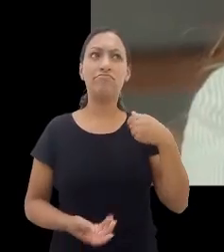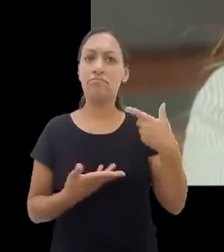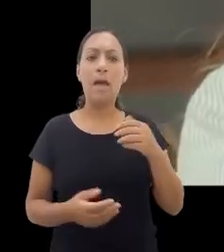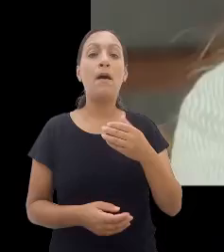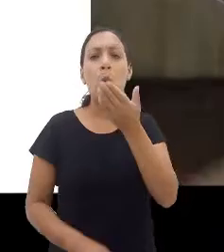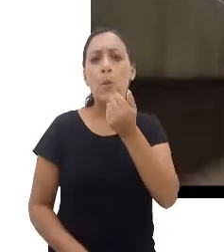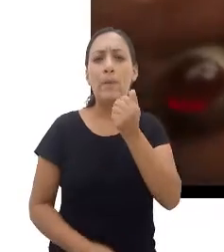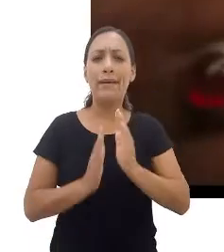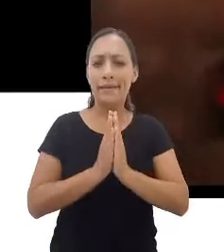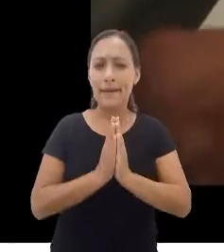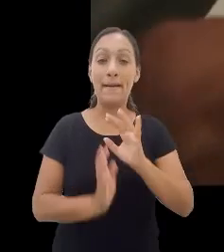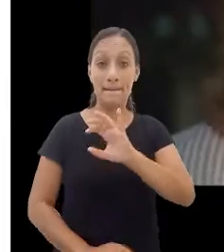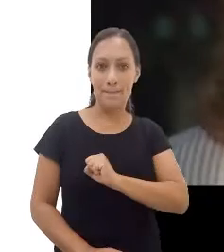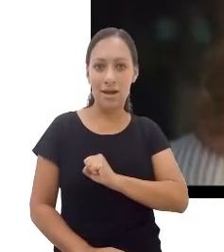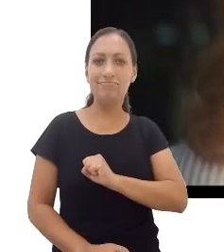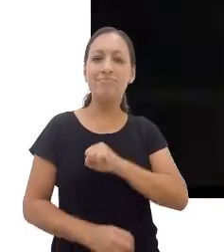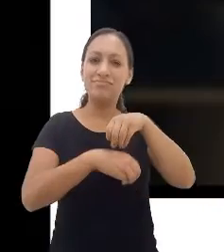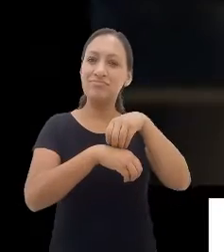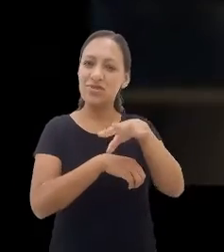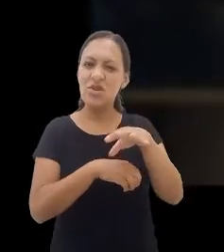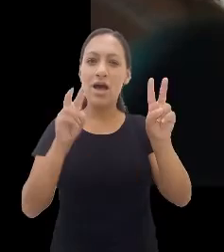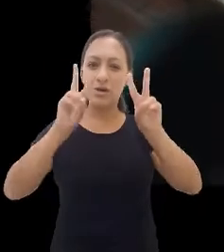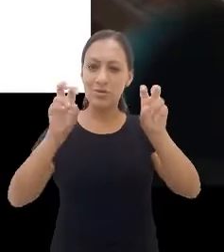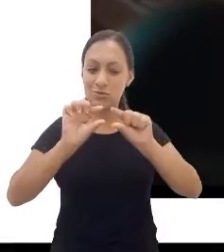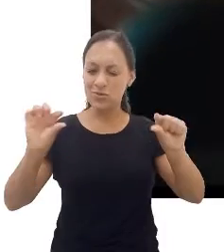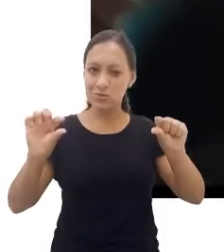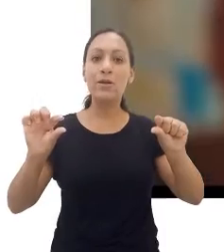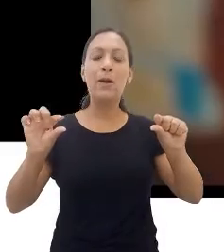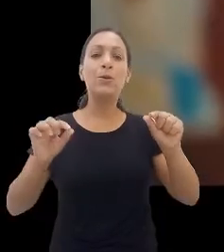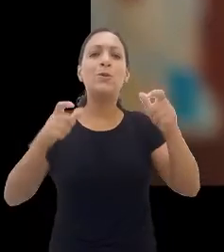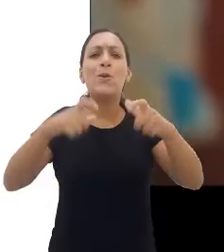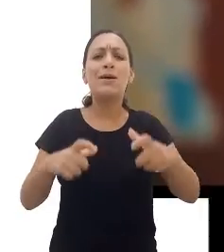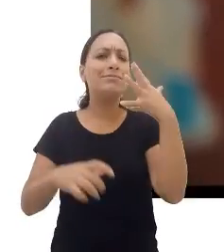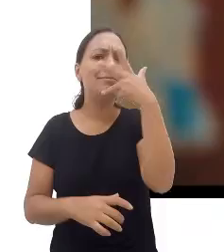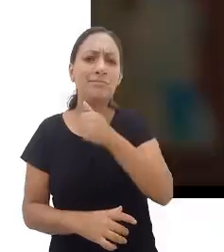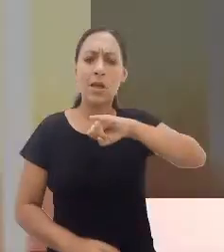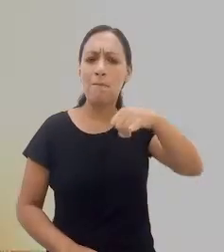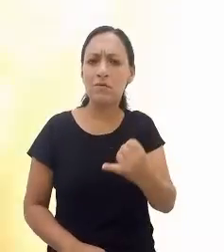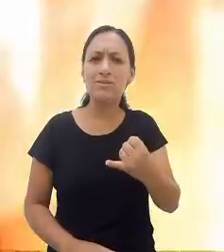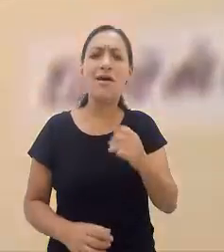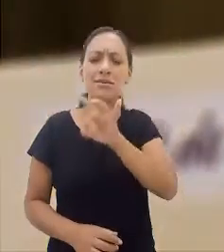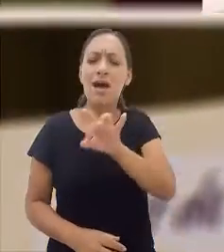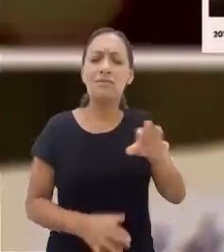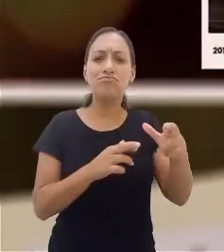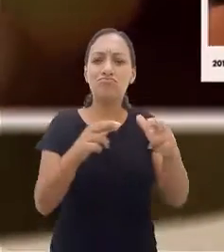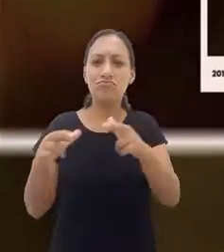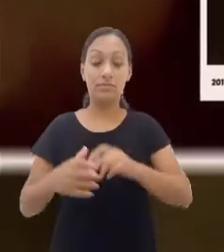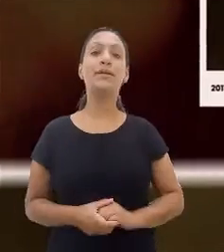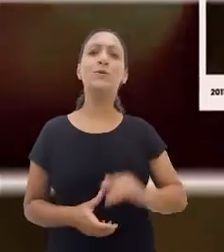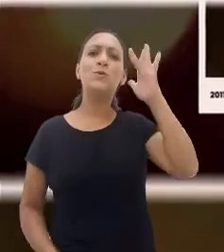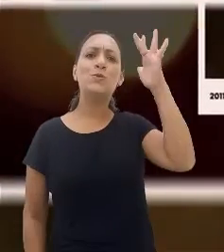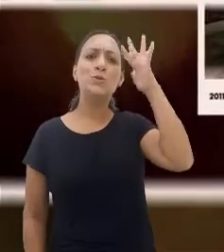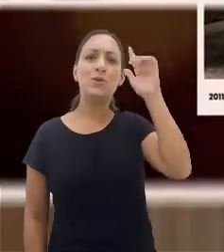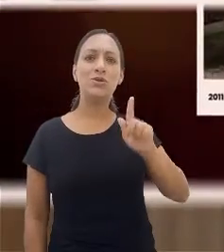assim como o título sugere, nos faz viajar por paisagens lindas e aproveitar o melhor de cada uma dessas regiões. O grande sonho de Grace